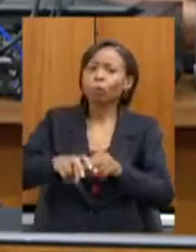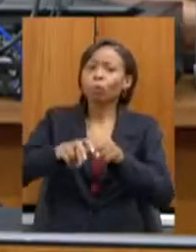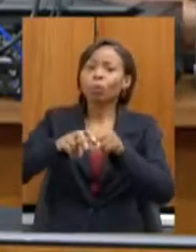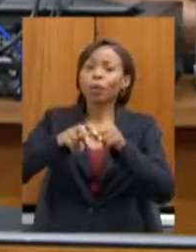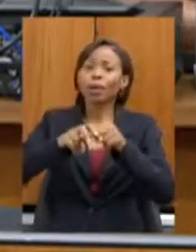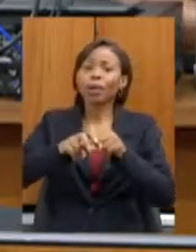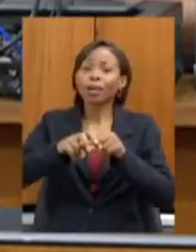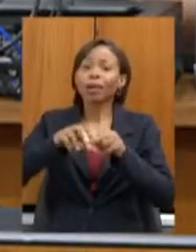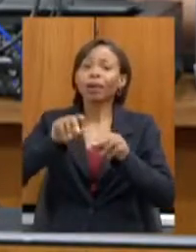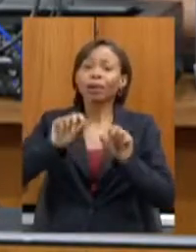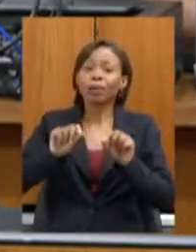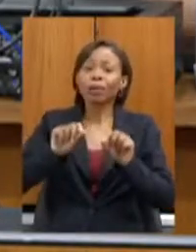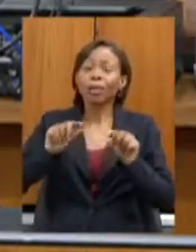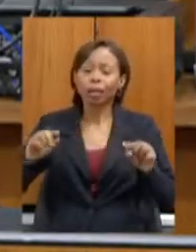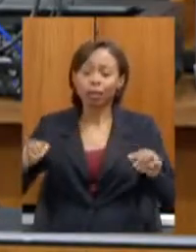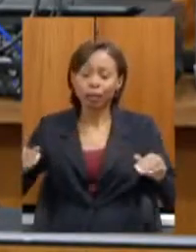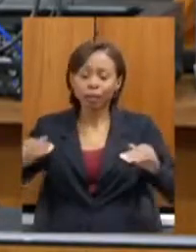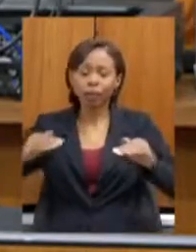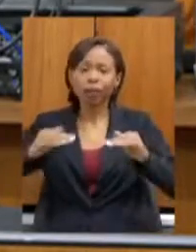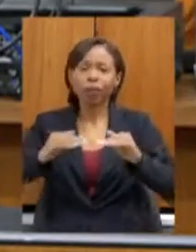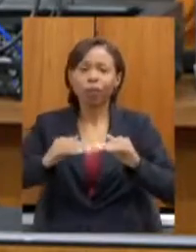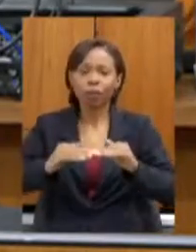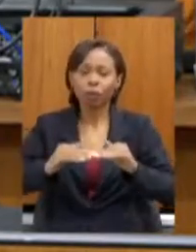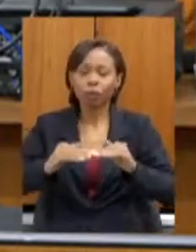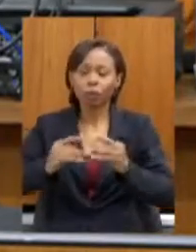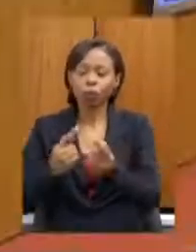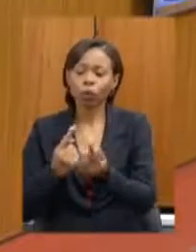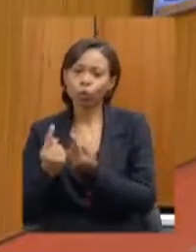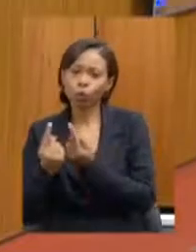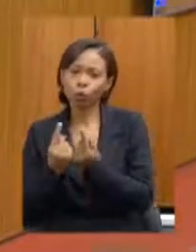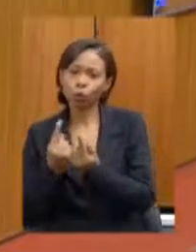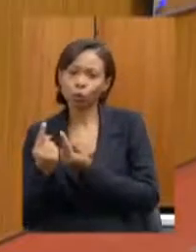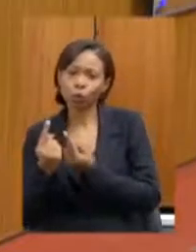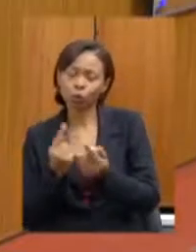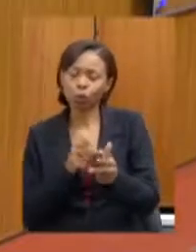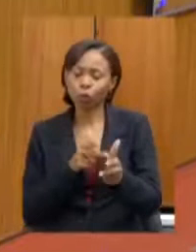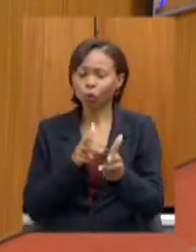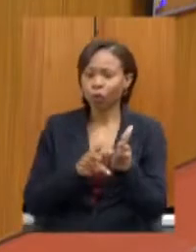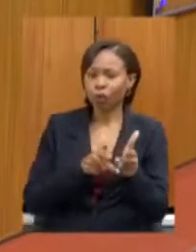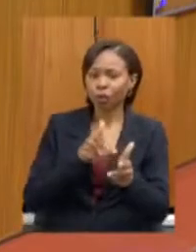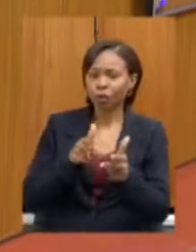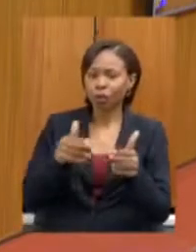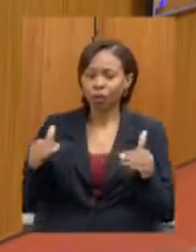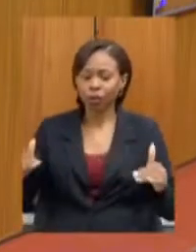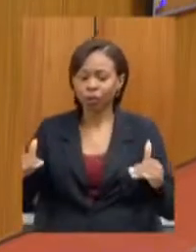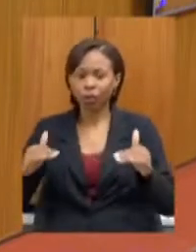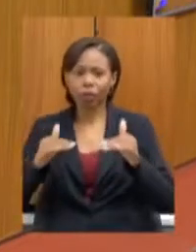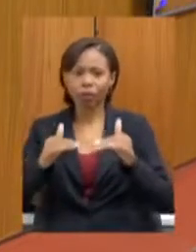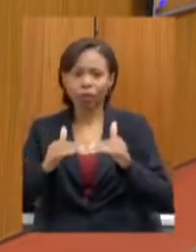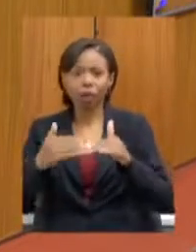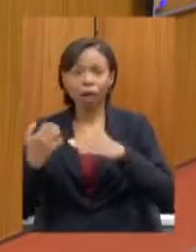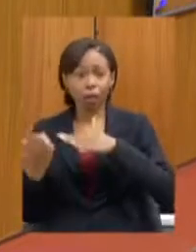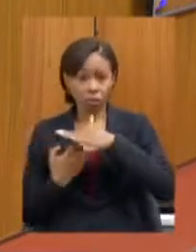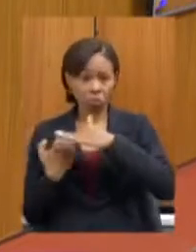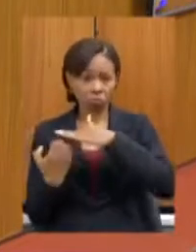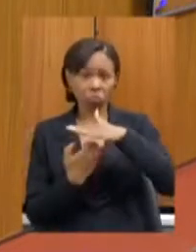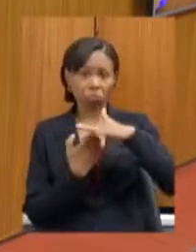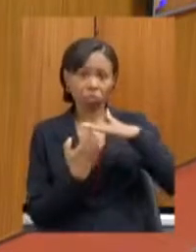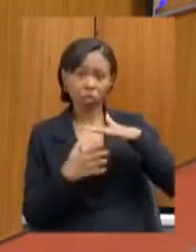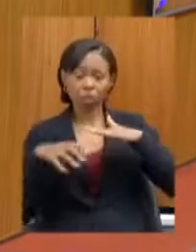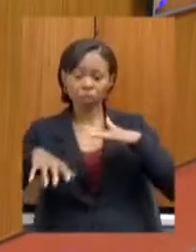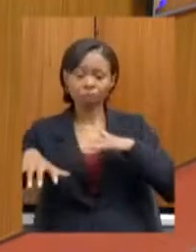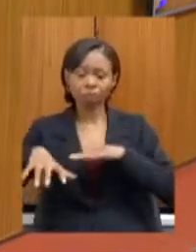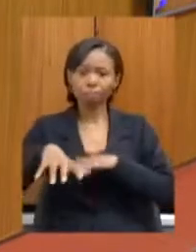rodo-ferroviário, que dá oportunidade das empresas se instalarem, ter a possibilidade de exportação,